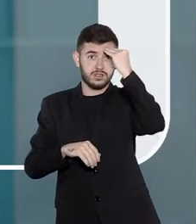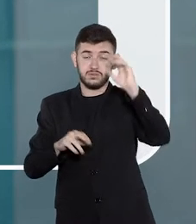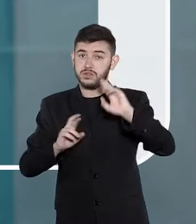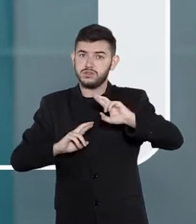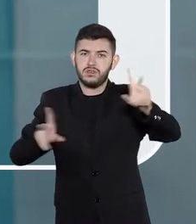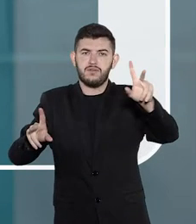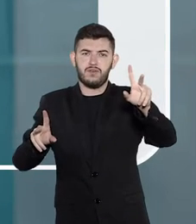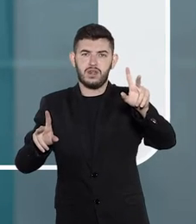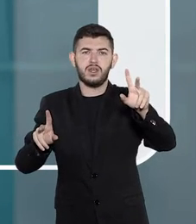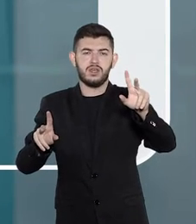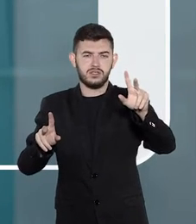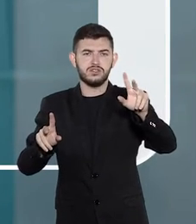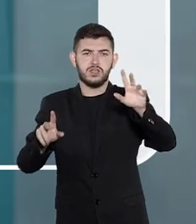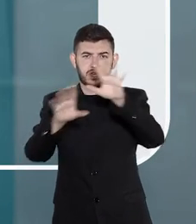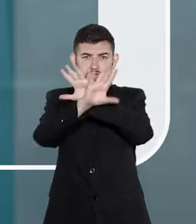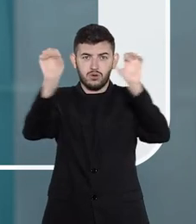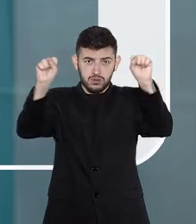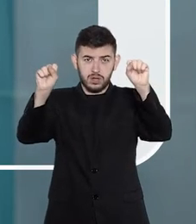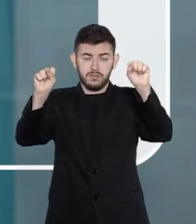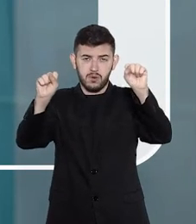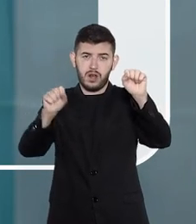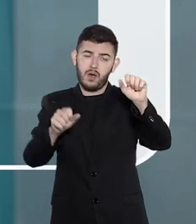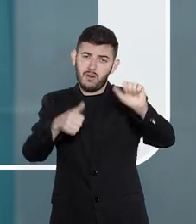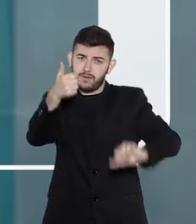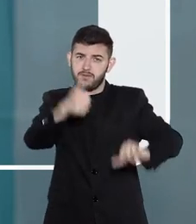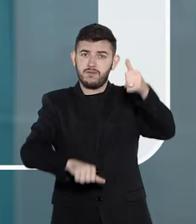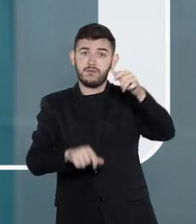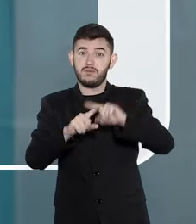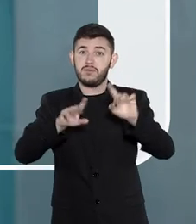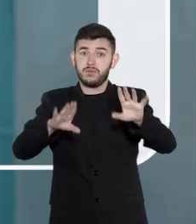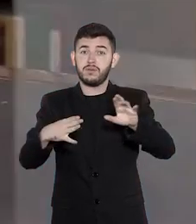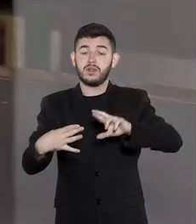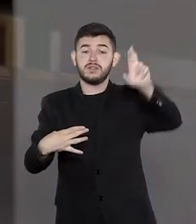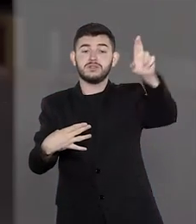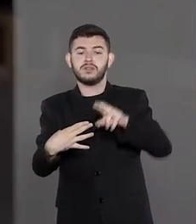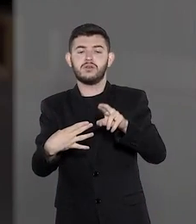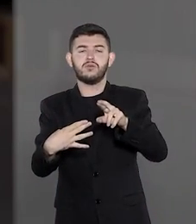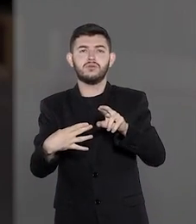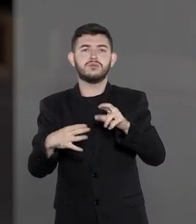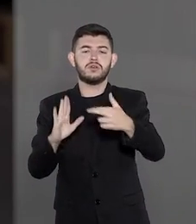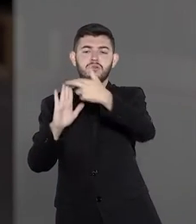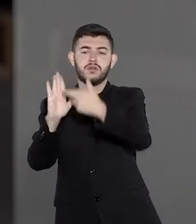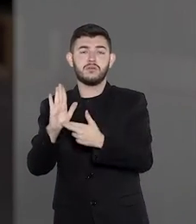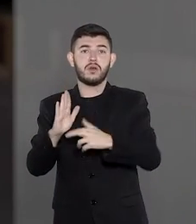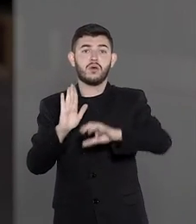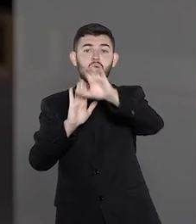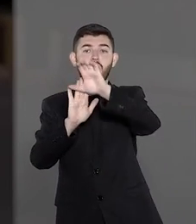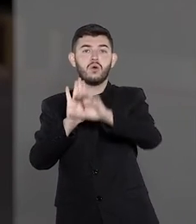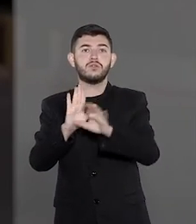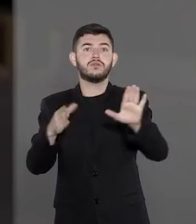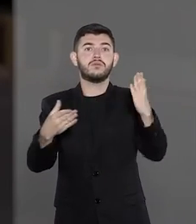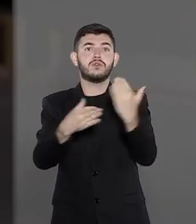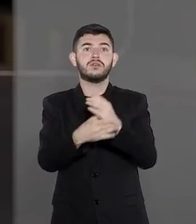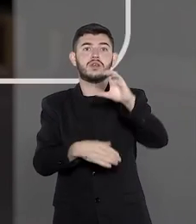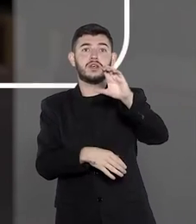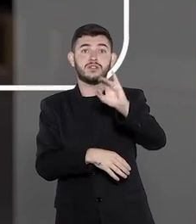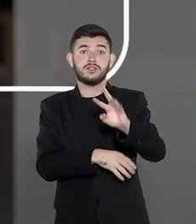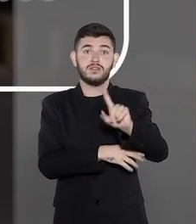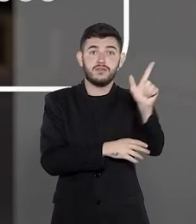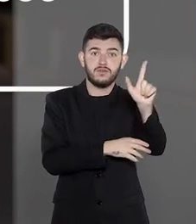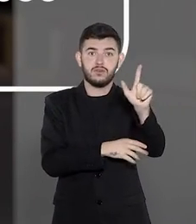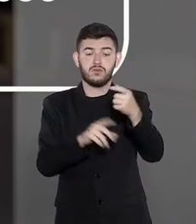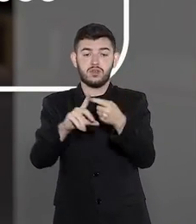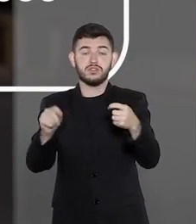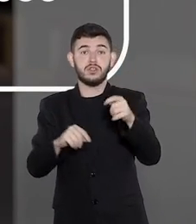interpretação divergente da que lhe haja atribuído outro tribunal. O recurso especial é regulamentado pelo Código de Processo